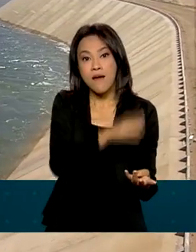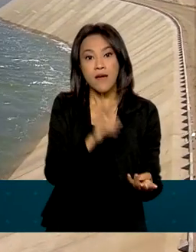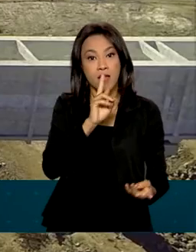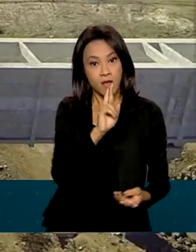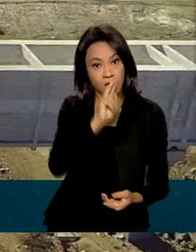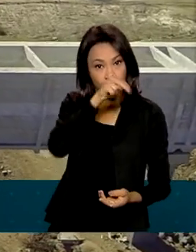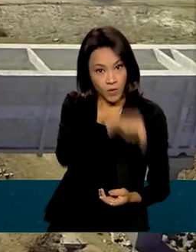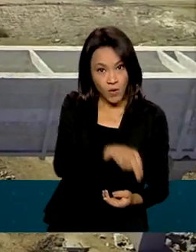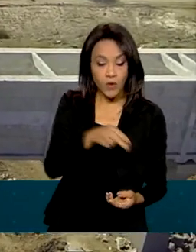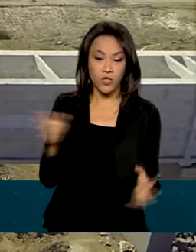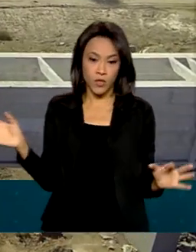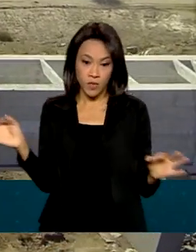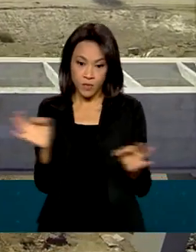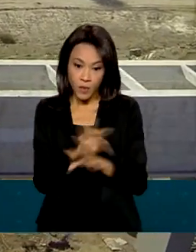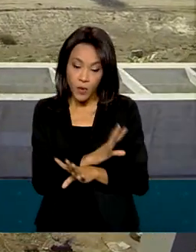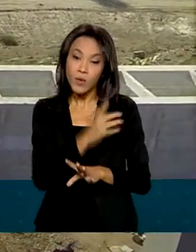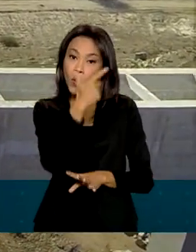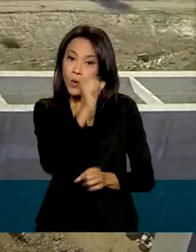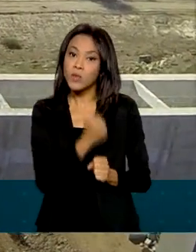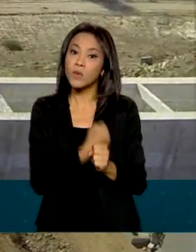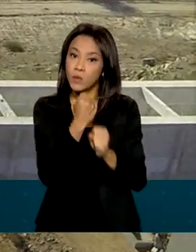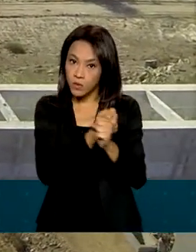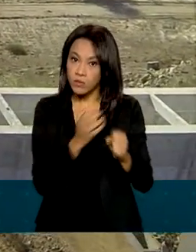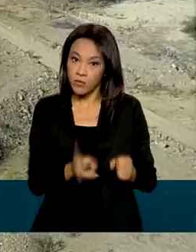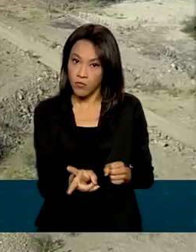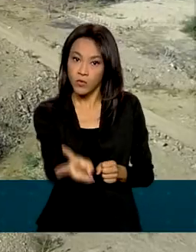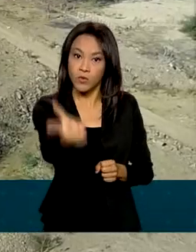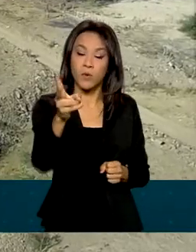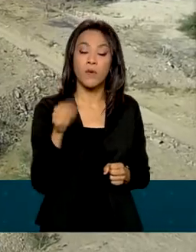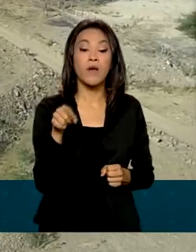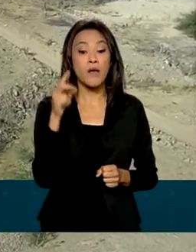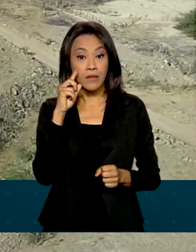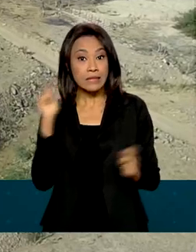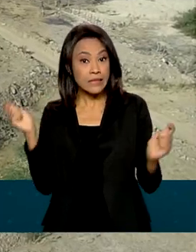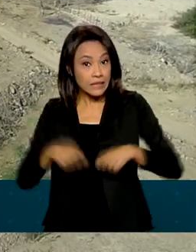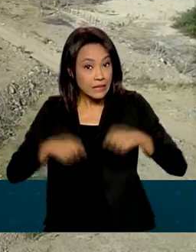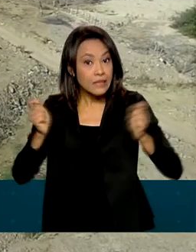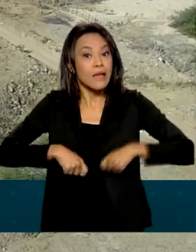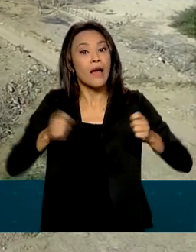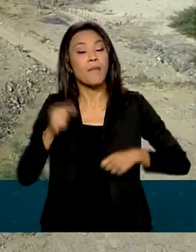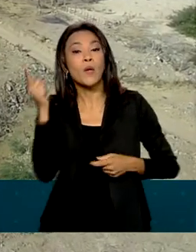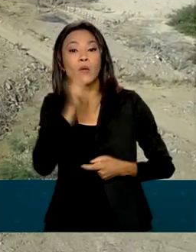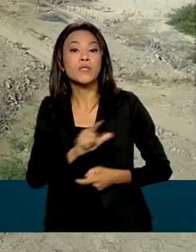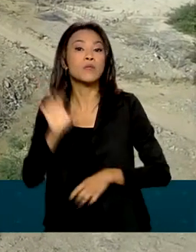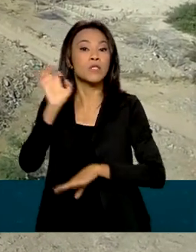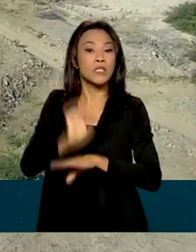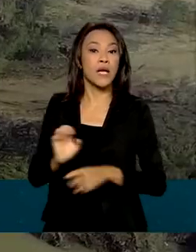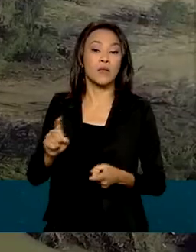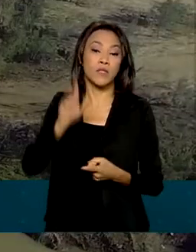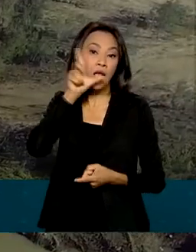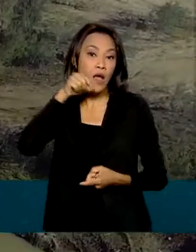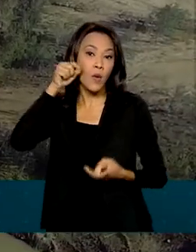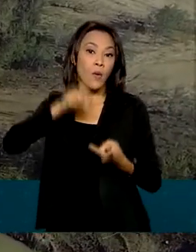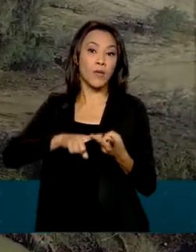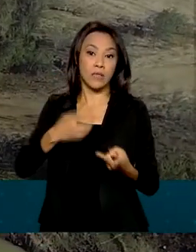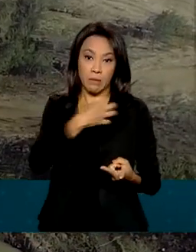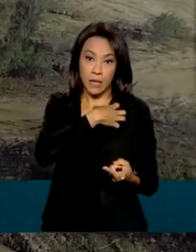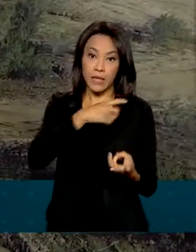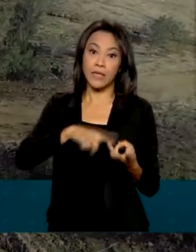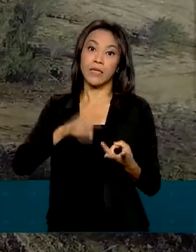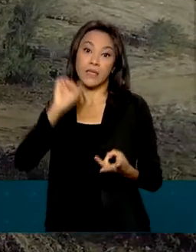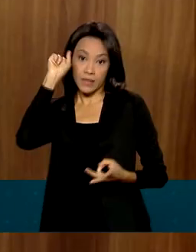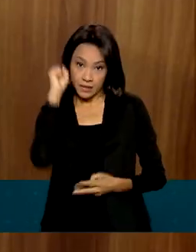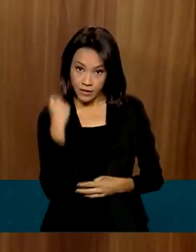Norte. Com a conclusão de outras obras em andamento, será possível alcançar os estados de Alagoas, Bahia e